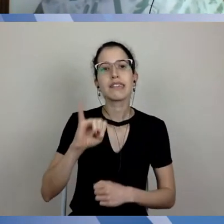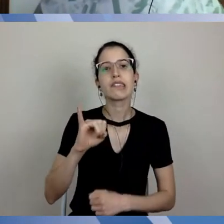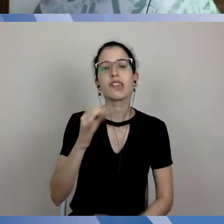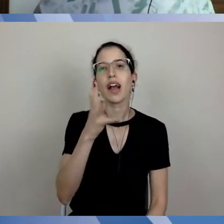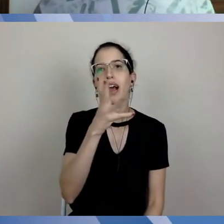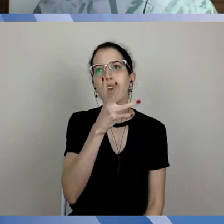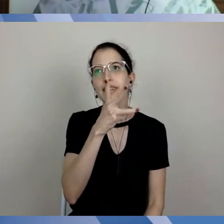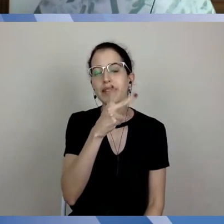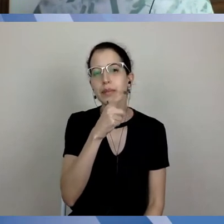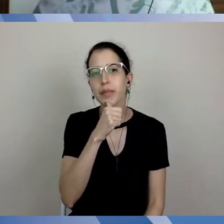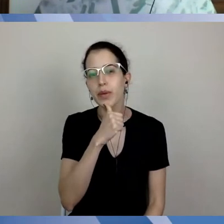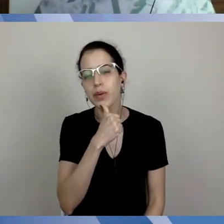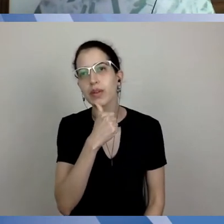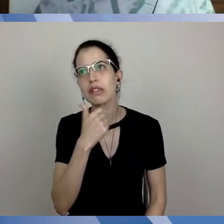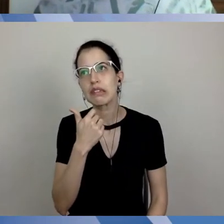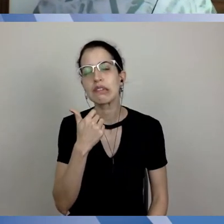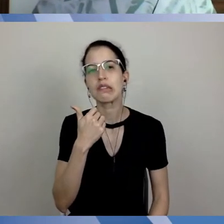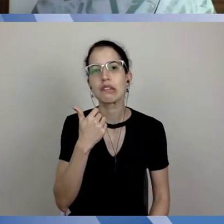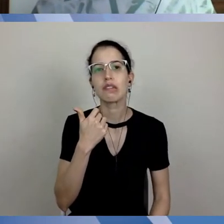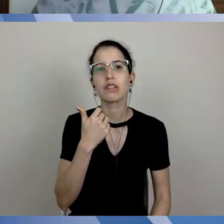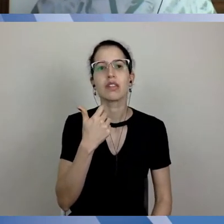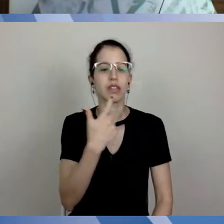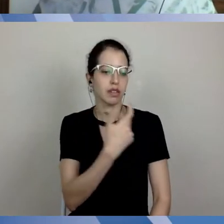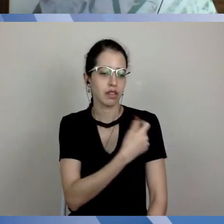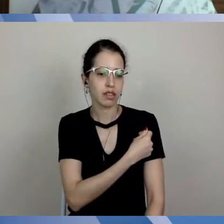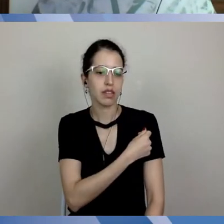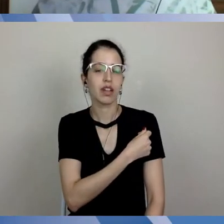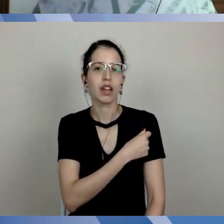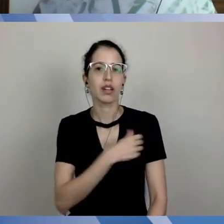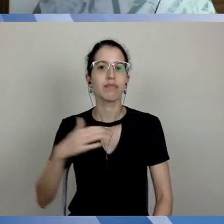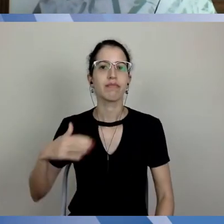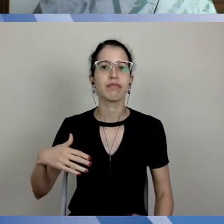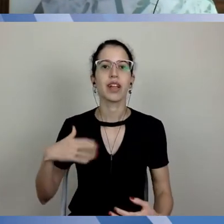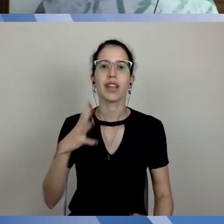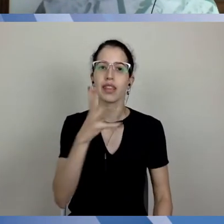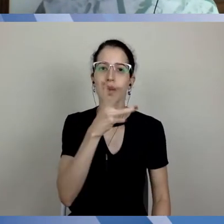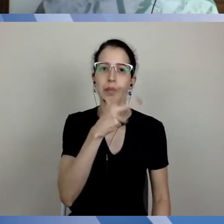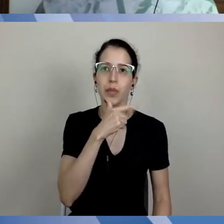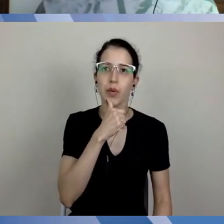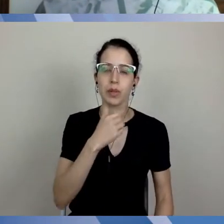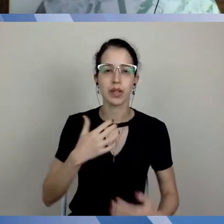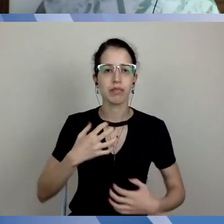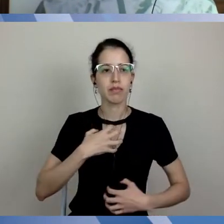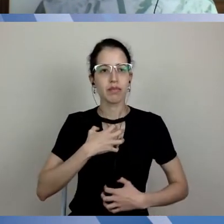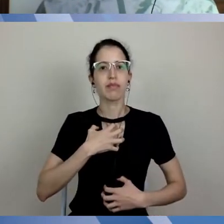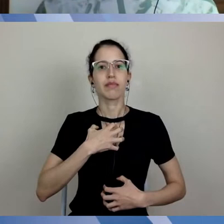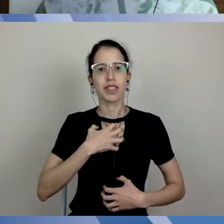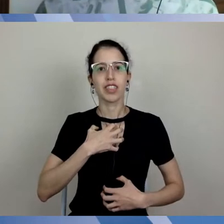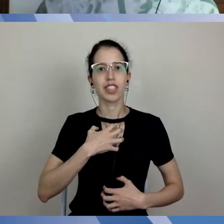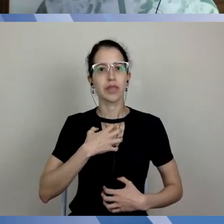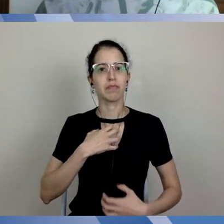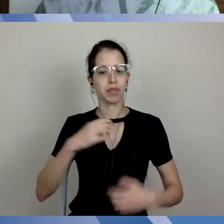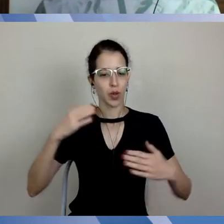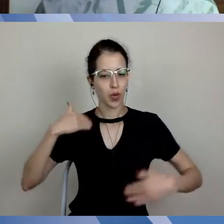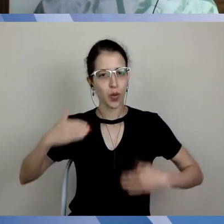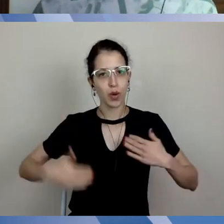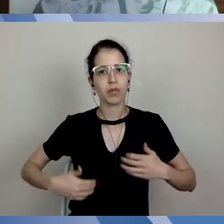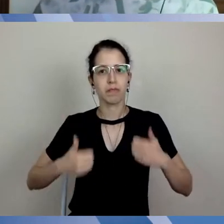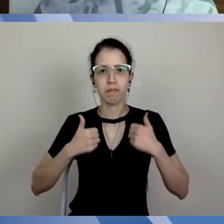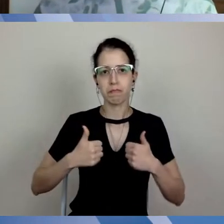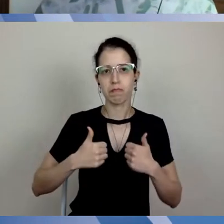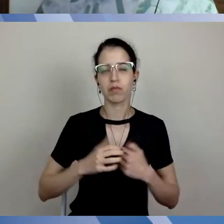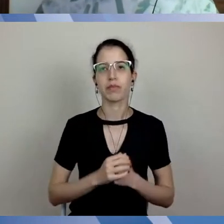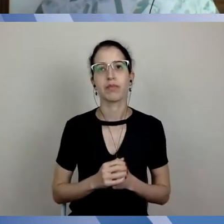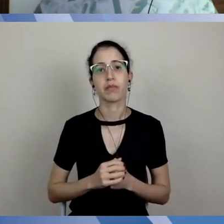efeito imunizante dela começar. No caso da COVID, a Coronavac, nós estamos trabalhando com uma vacina que é